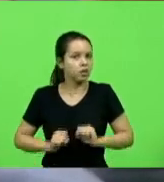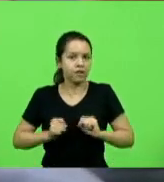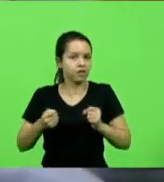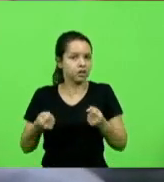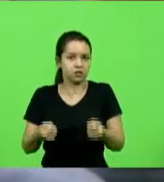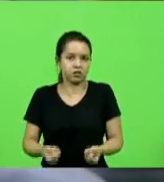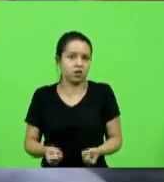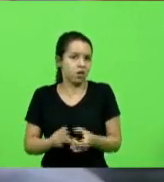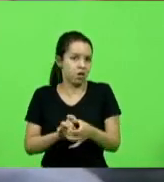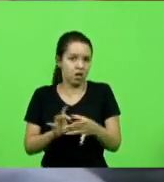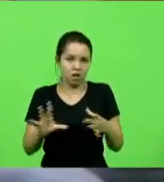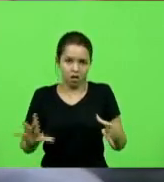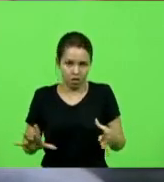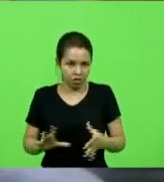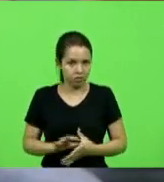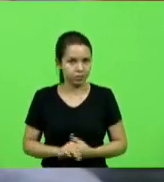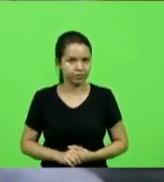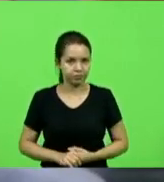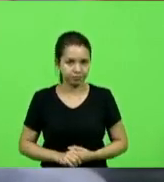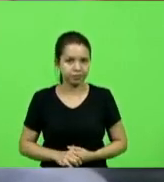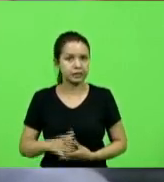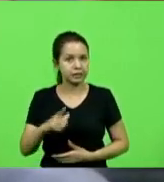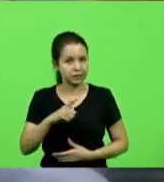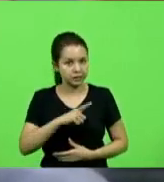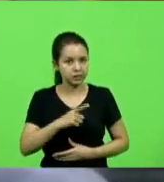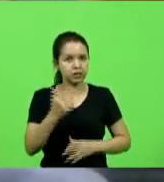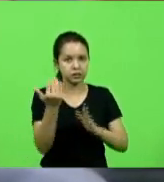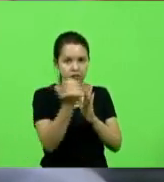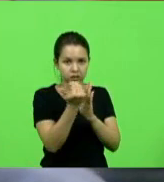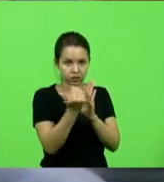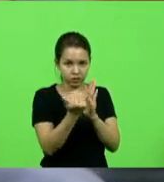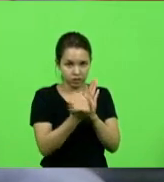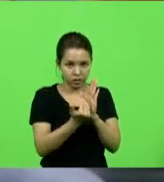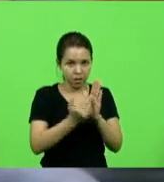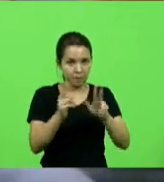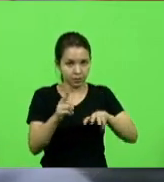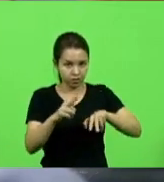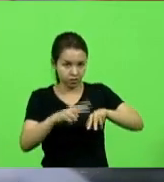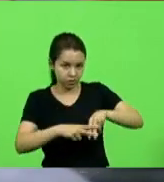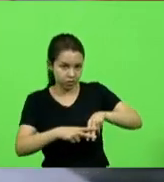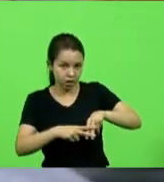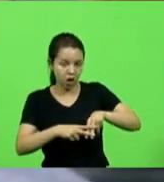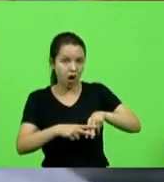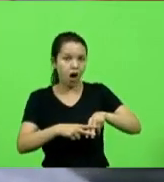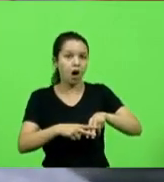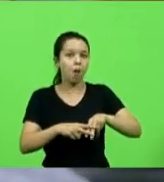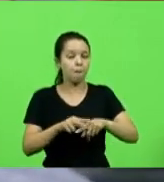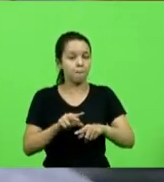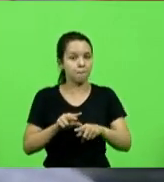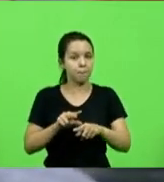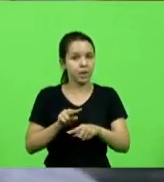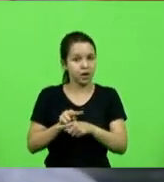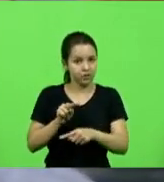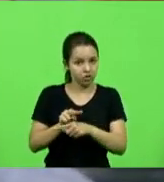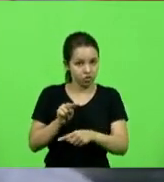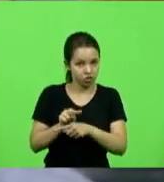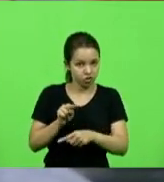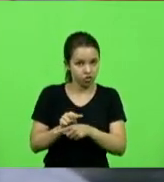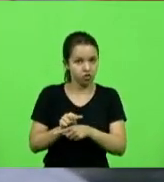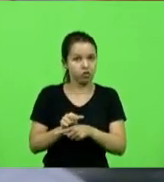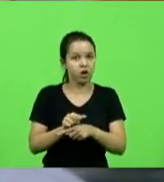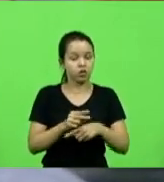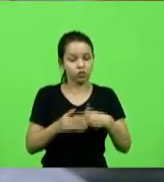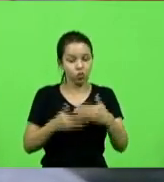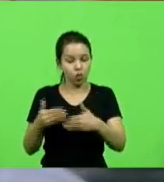prisão preventiva durante um processo investigatório. E